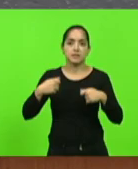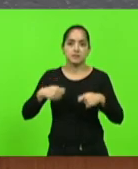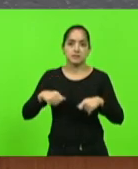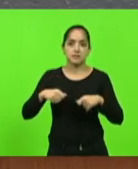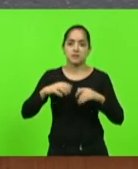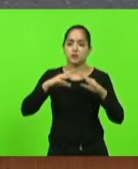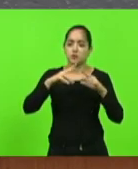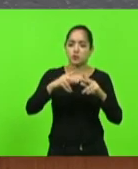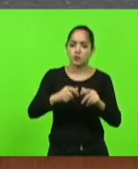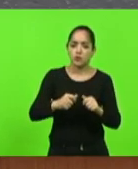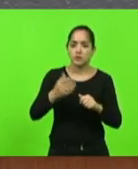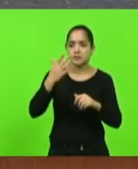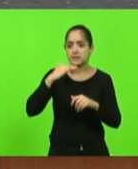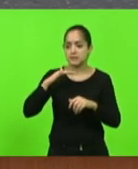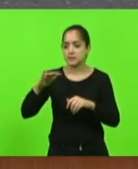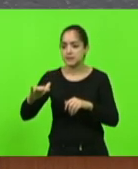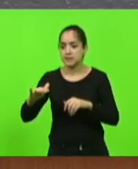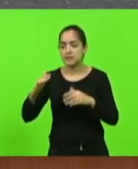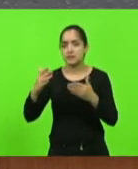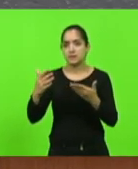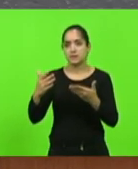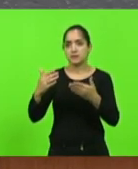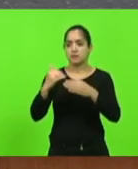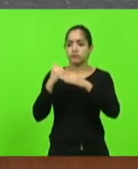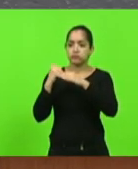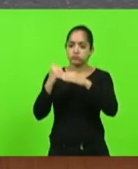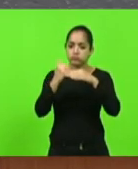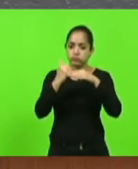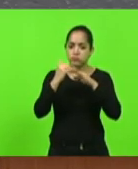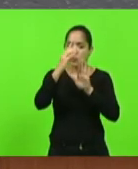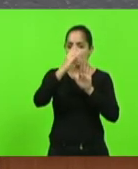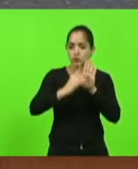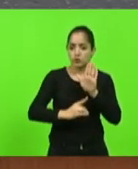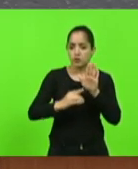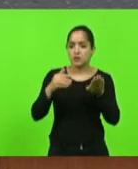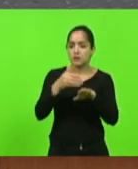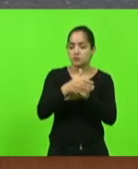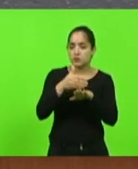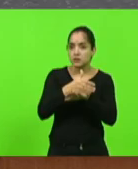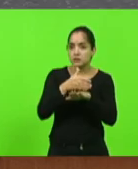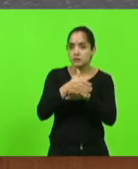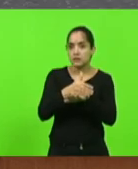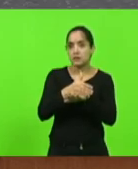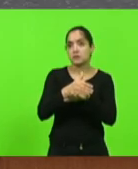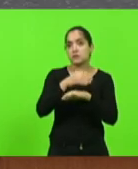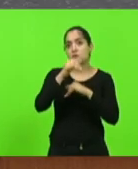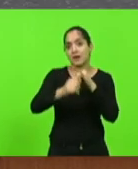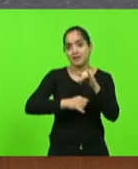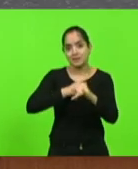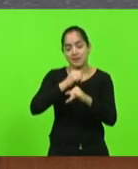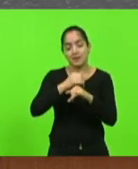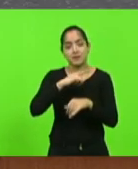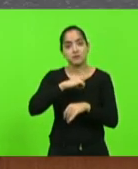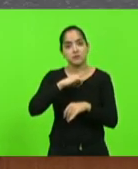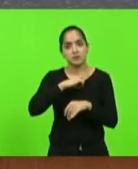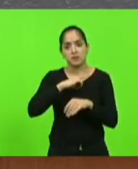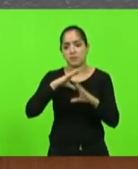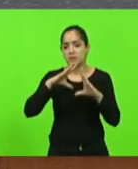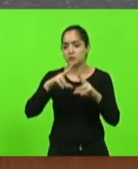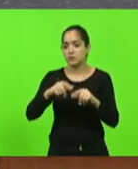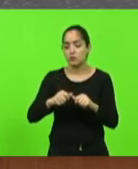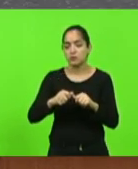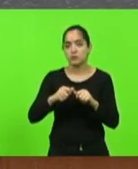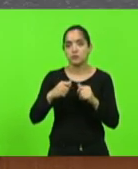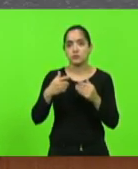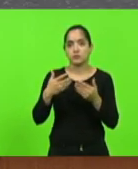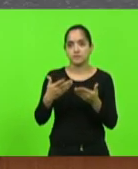as crianças se universalize o direito de acesso à internet para todos então que se